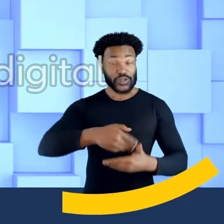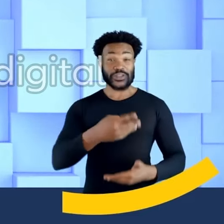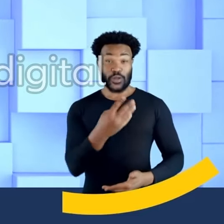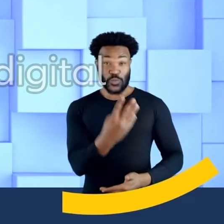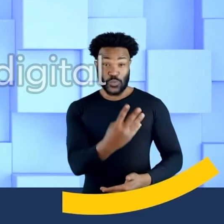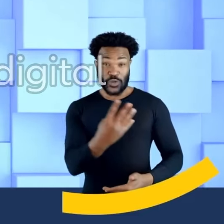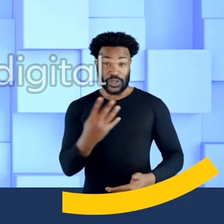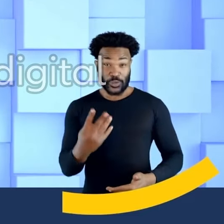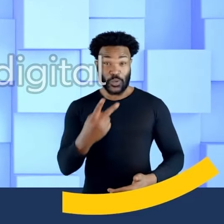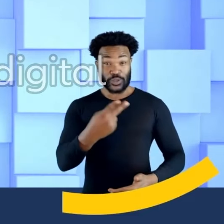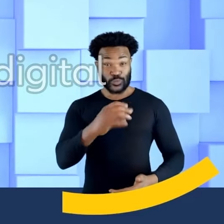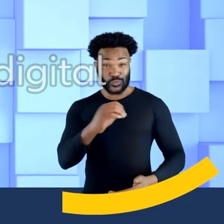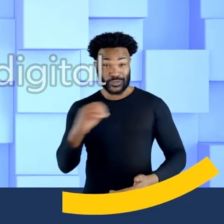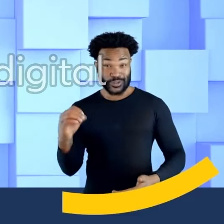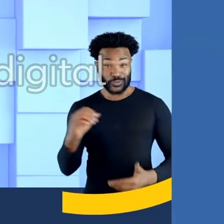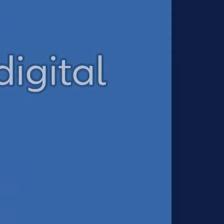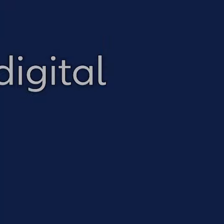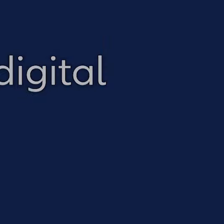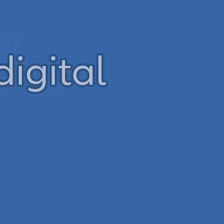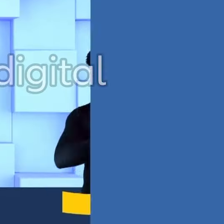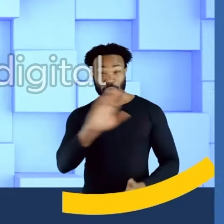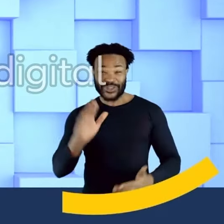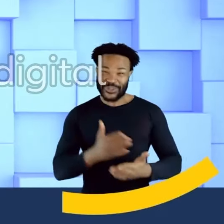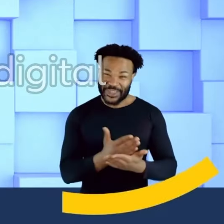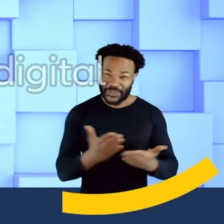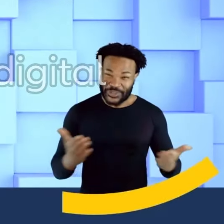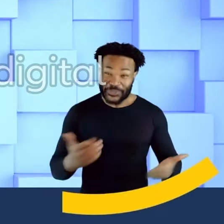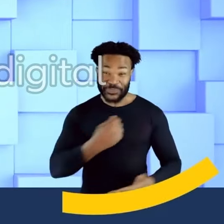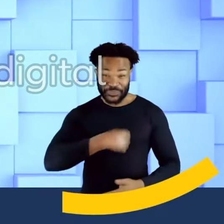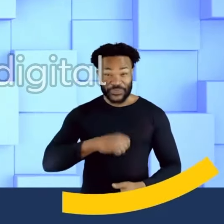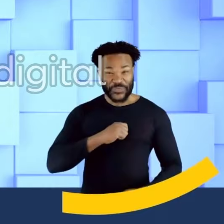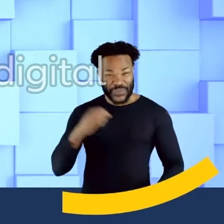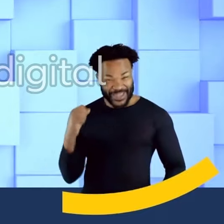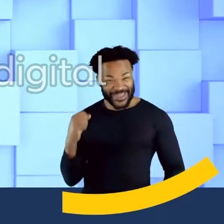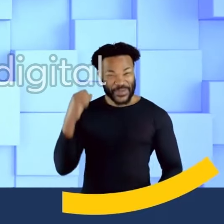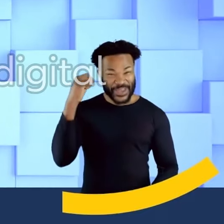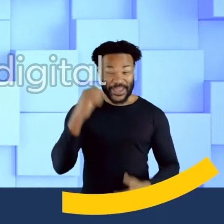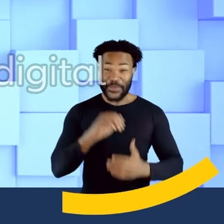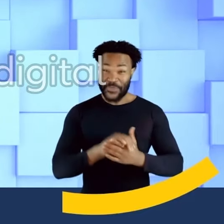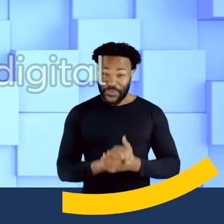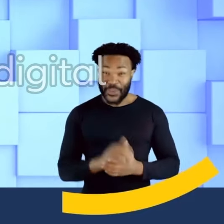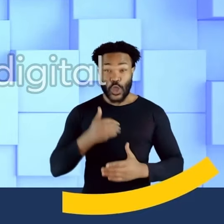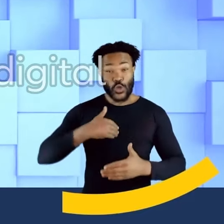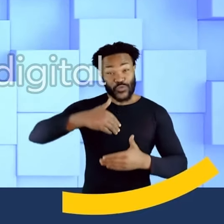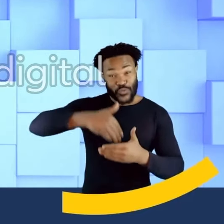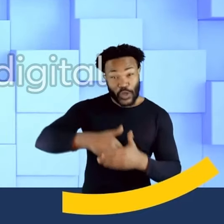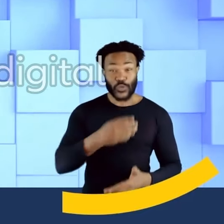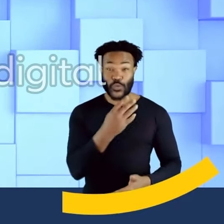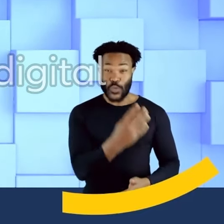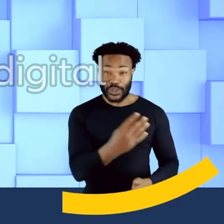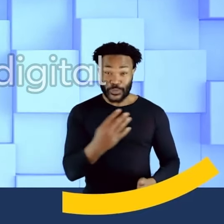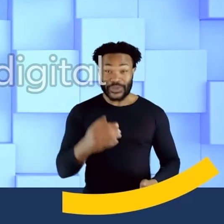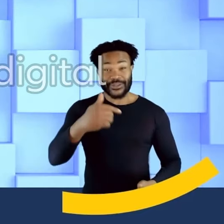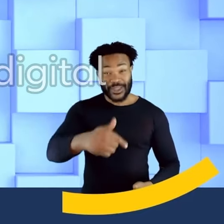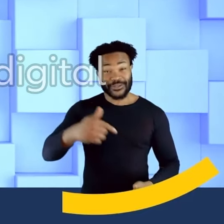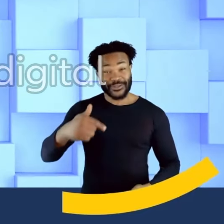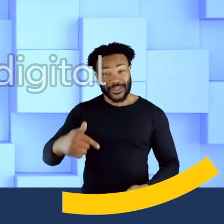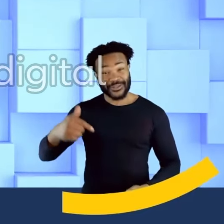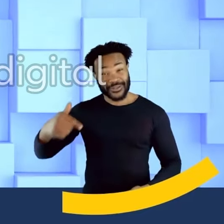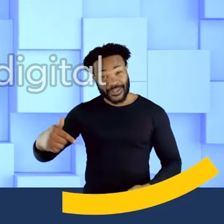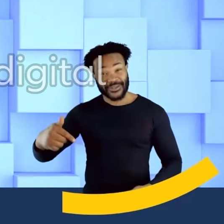vote. Adilson Amadeu, 44-200. Oi, gente. Sou Eli Correia. Meu número 44